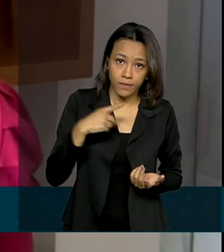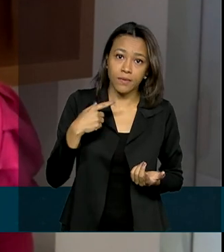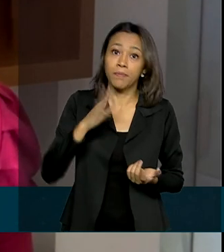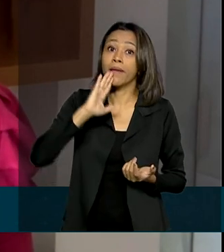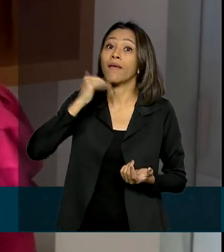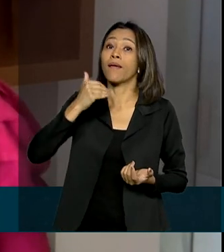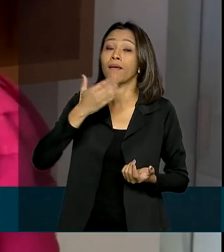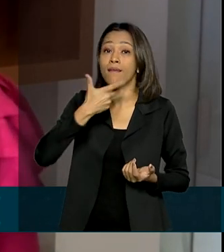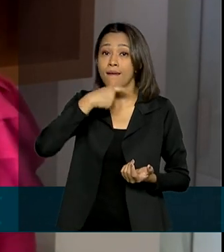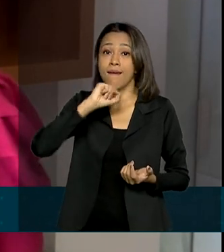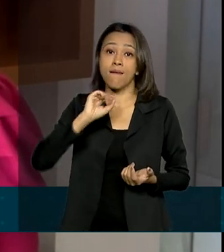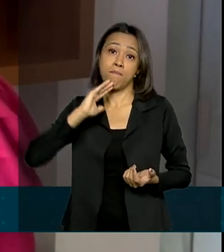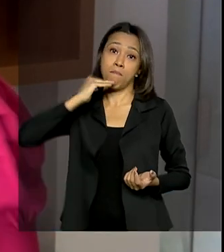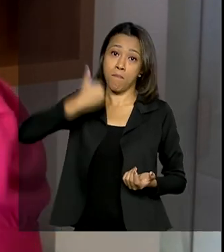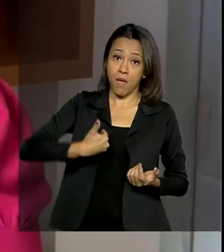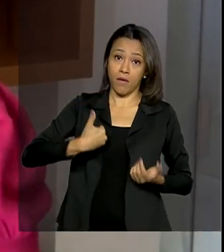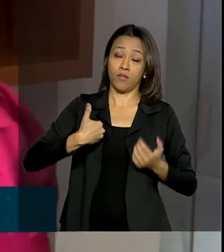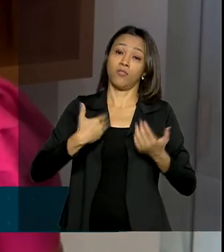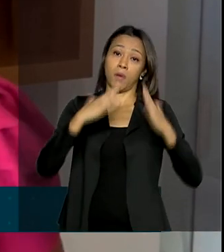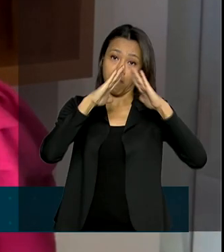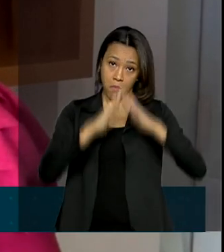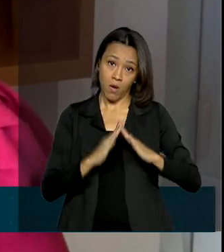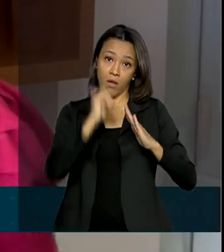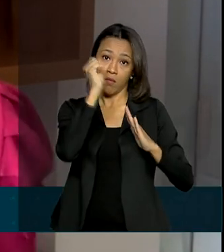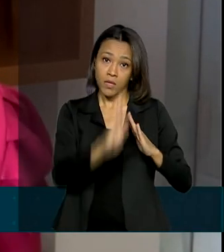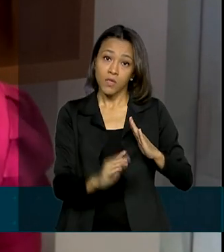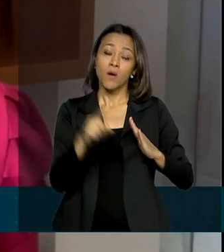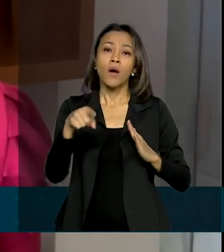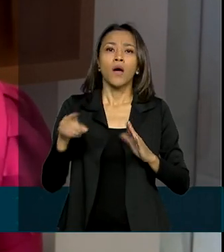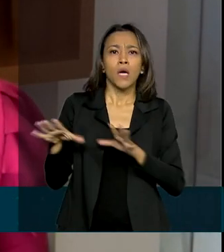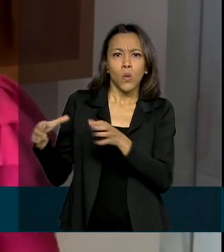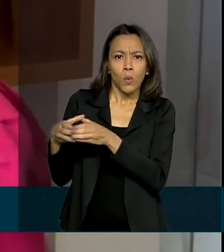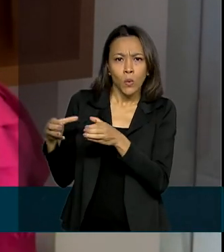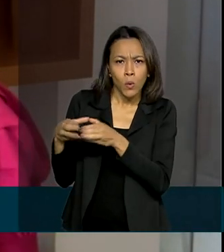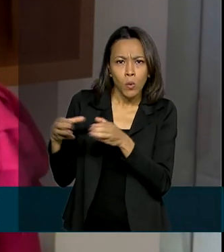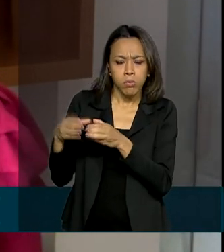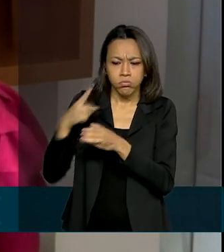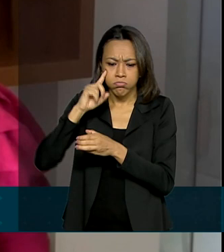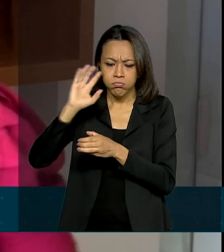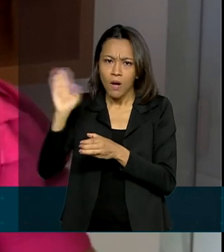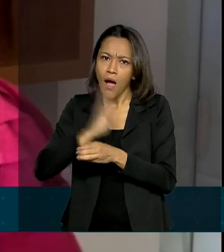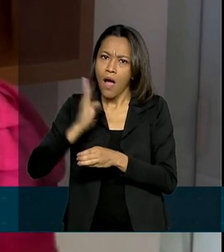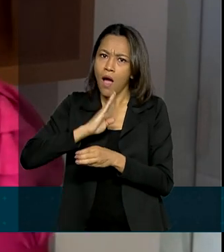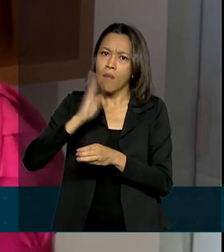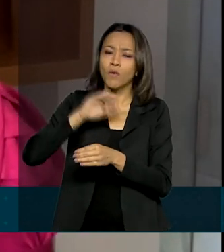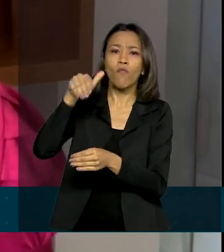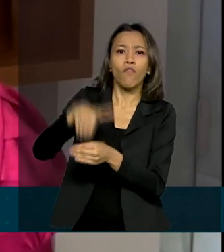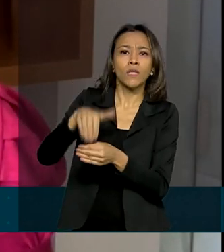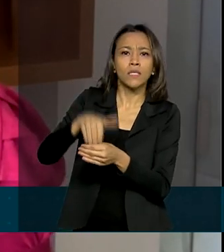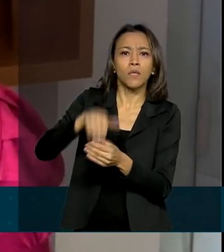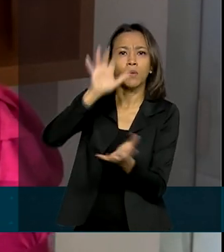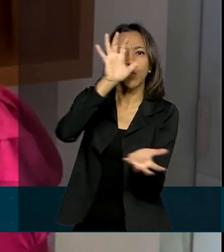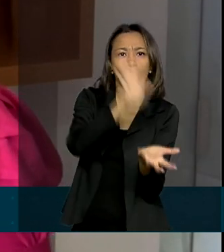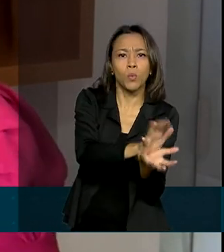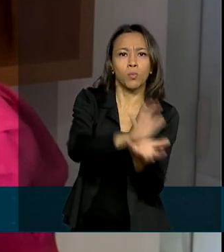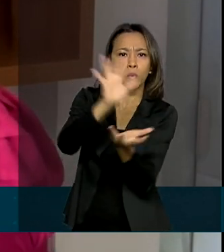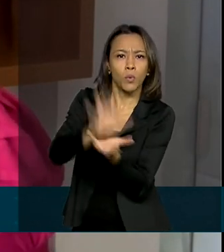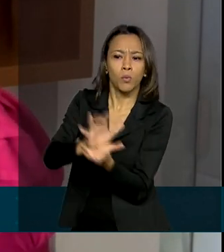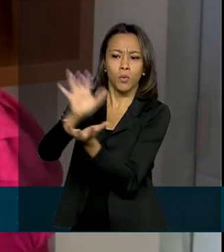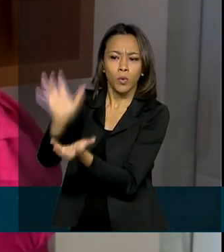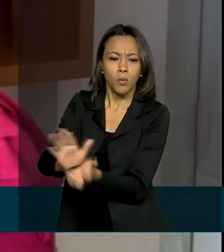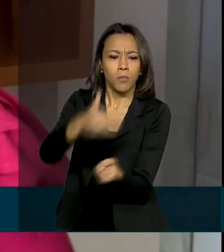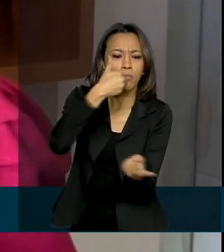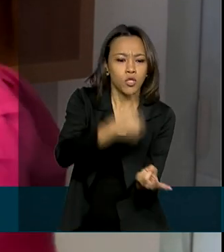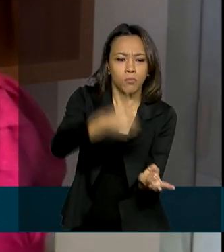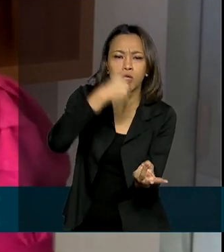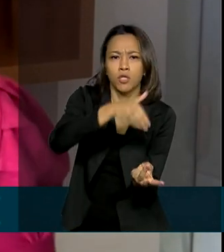pede refúgio, o Conari implantou um processo mais ágil. Adotou a votação em bloco desses pedidos a